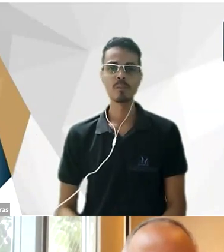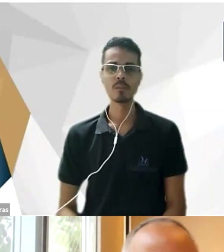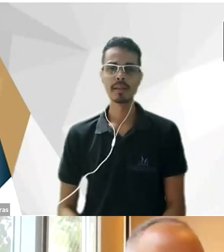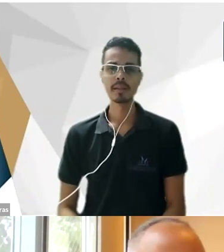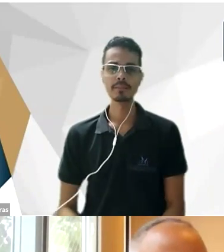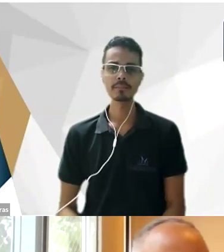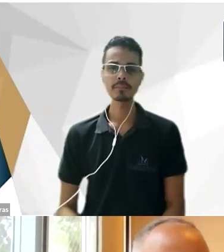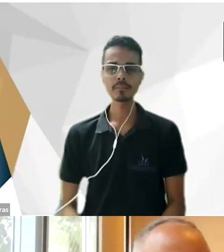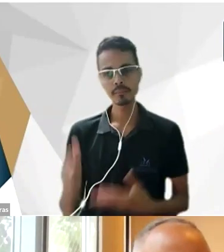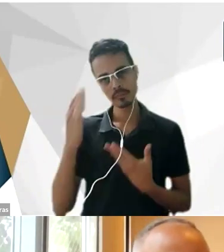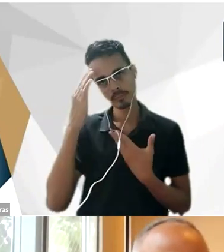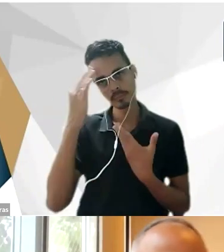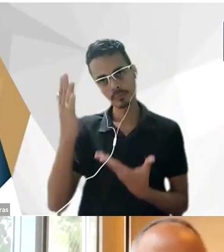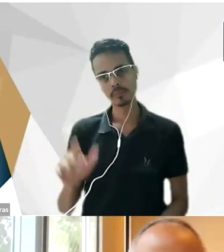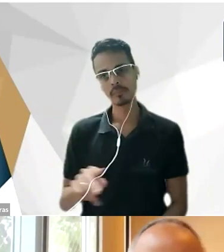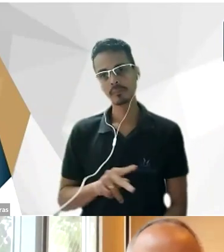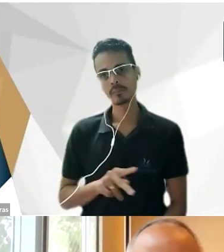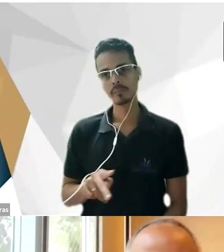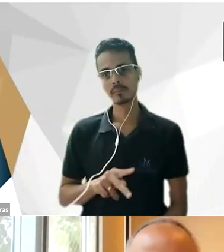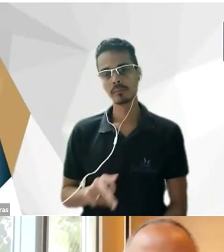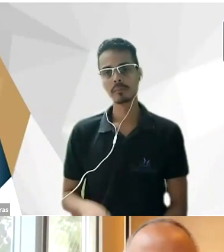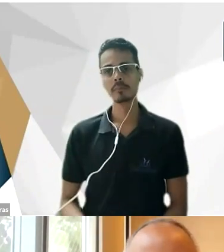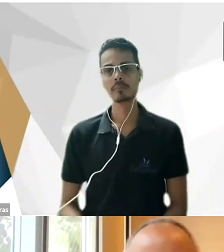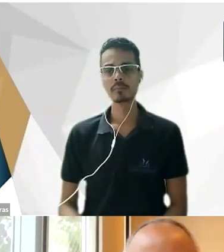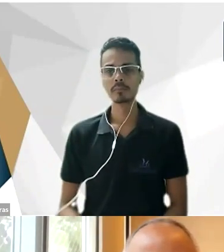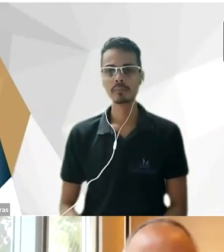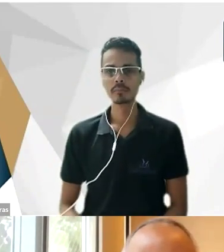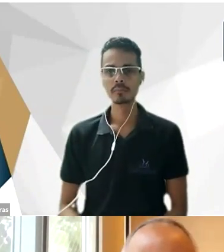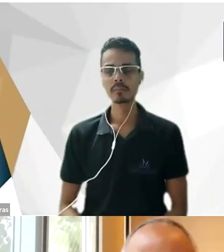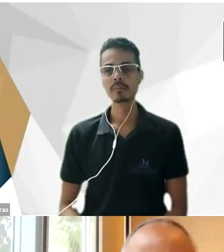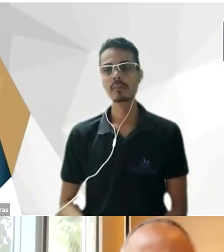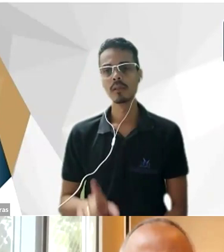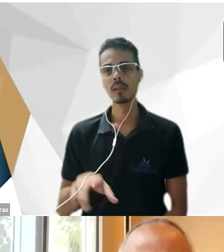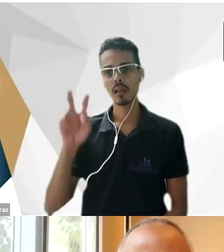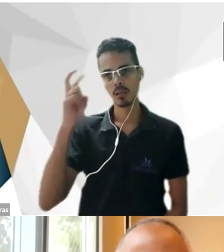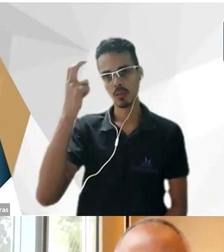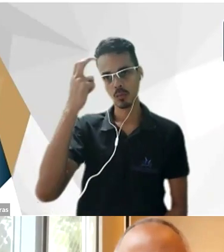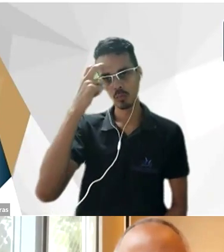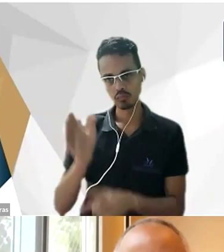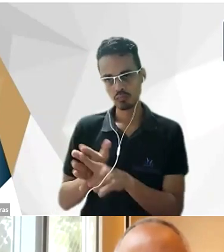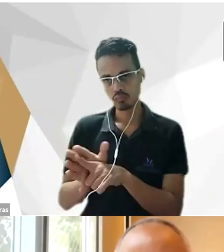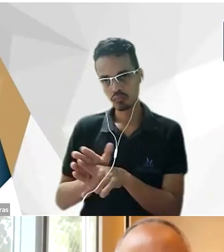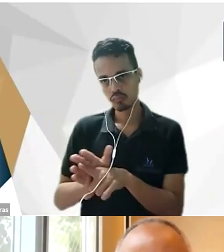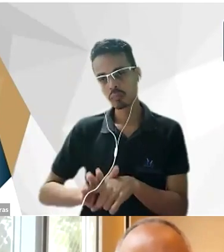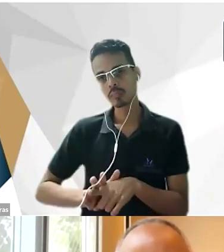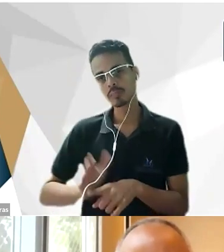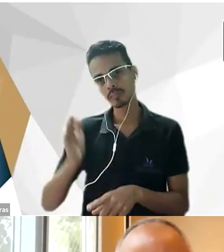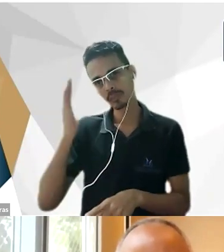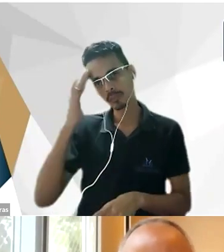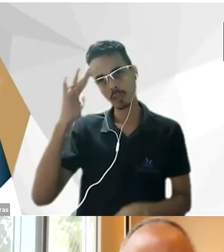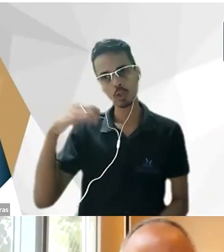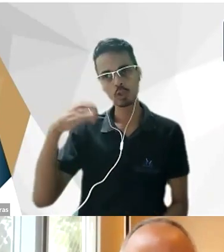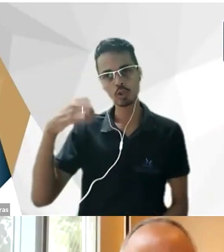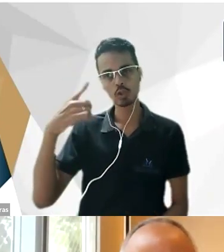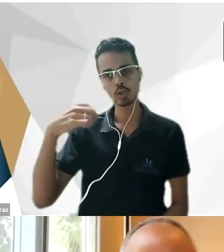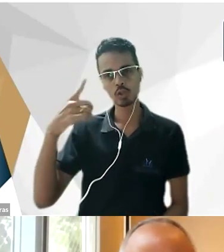Obrigado professor ele na fundo era um culturalista ele entendia que o direito era fruto da nossa cultura era muito